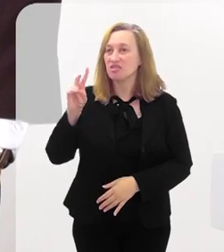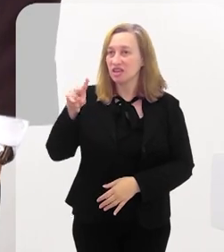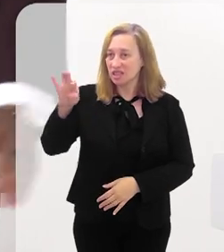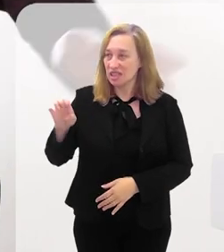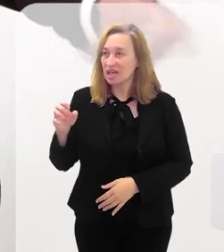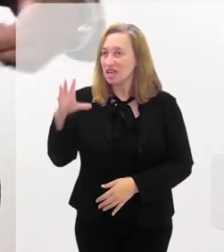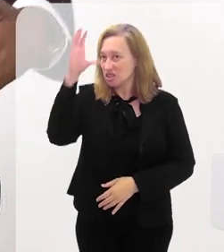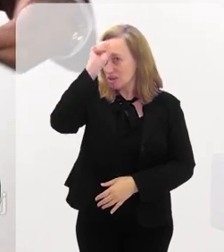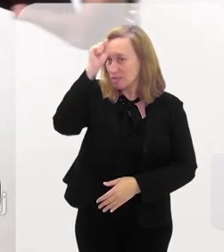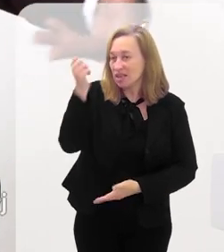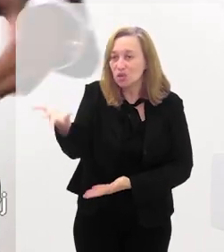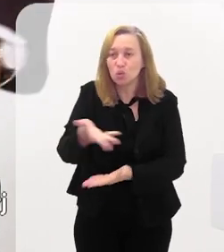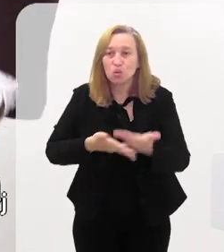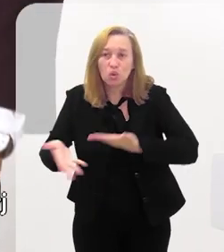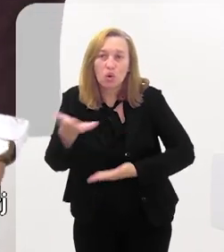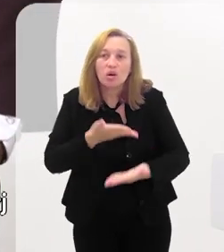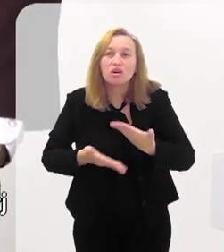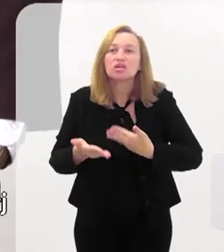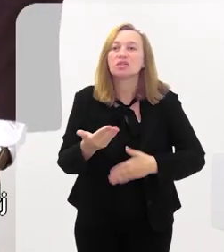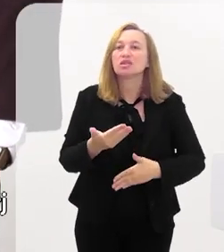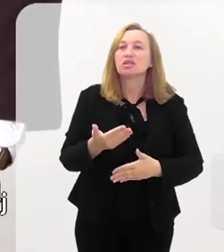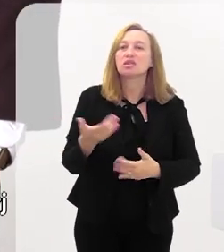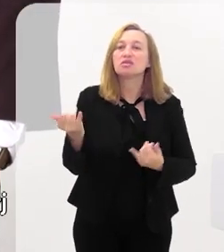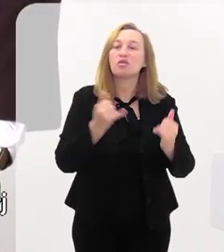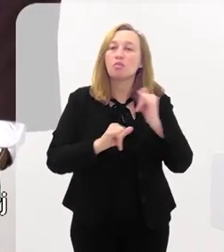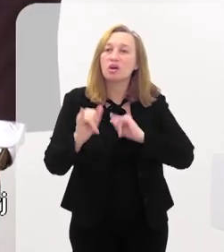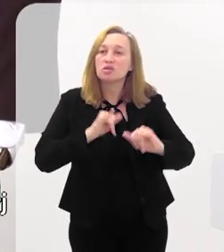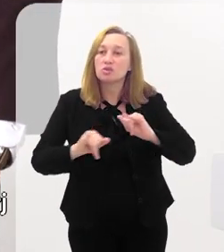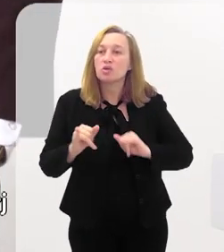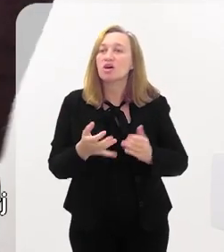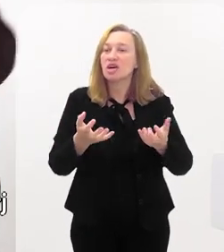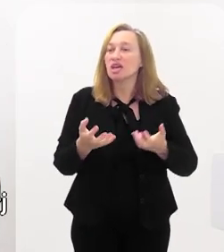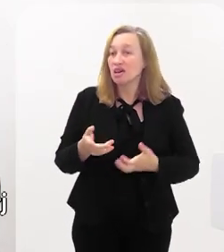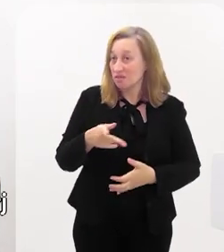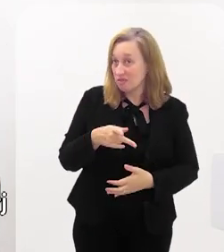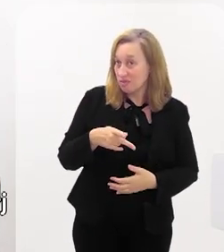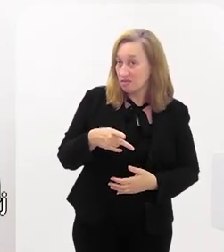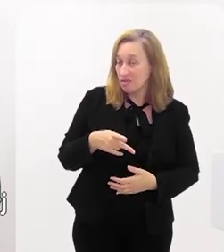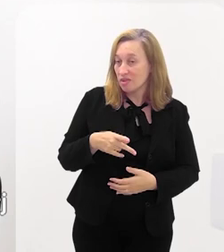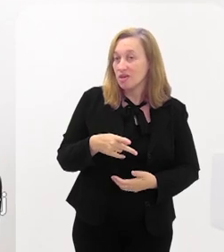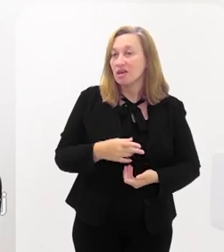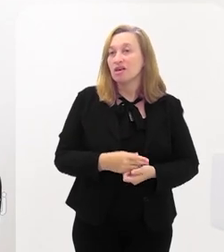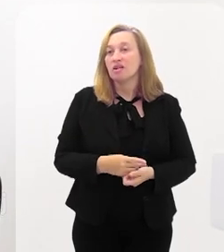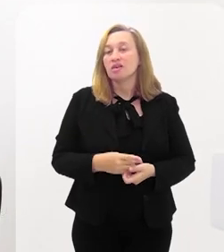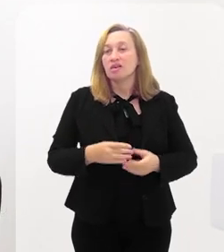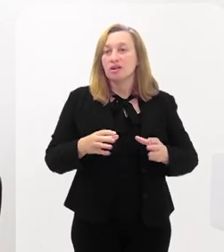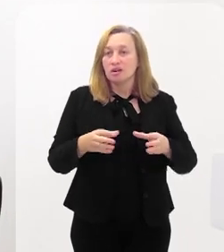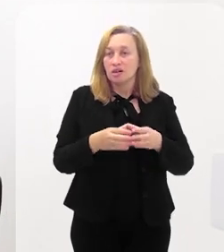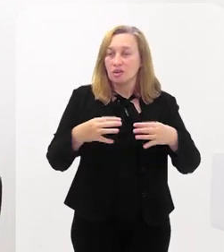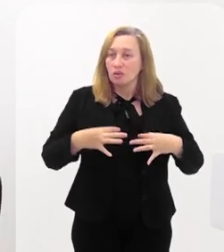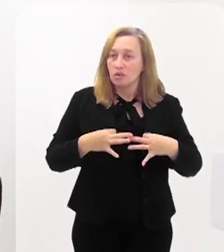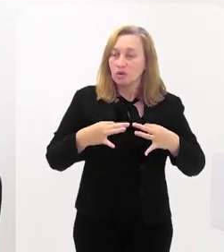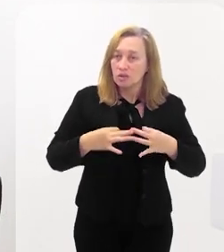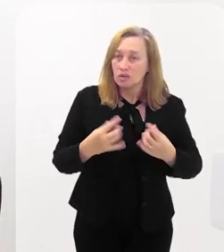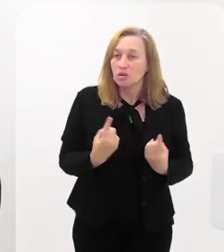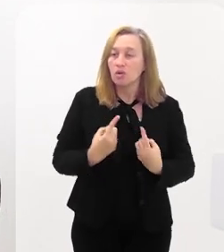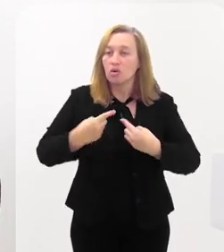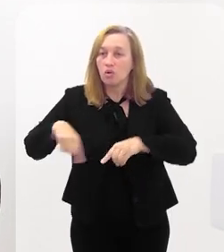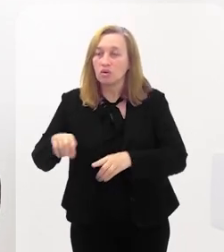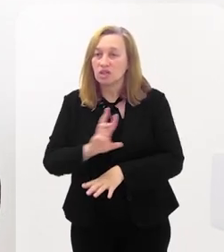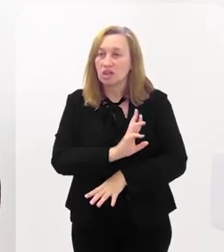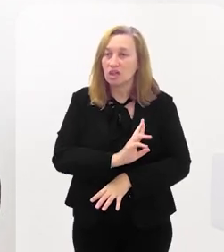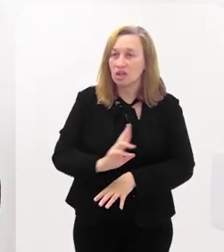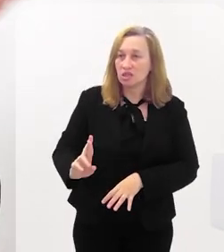que a gente aprende, troca aqui. Troca. bastante informação. E quero colocar a nossa comissão de combate às